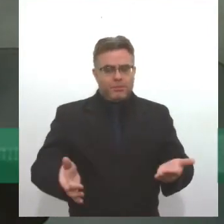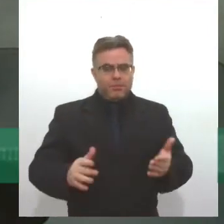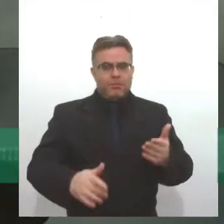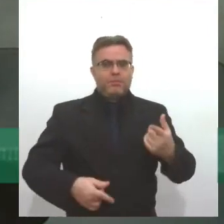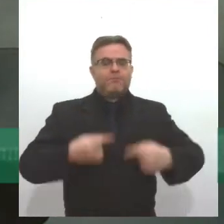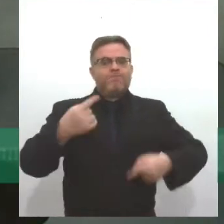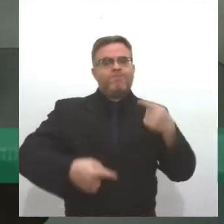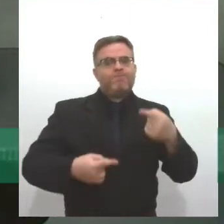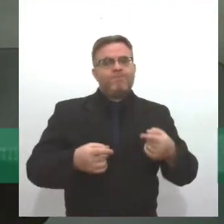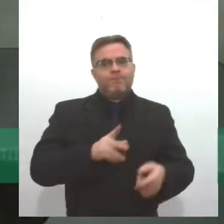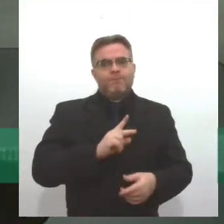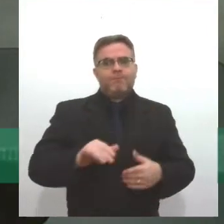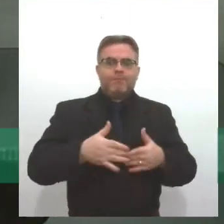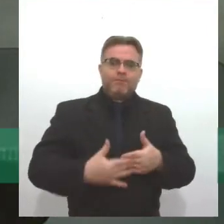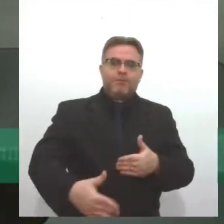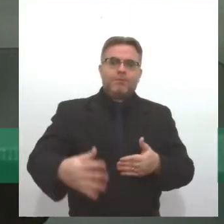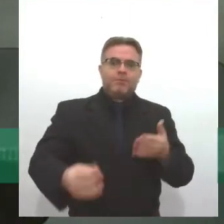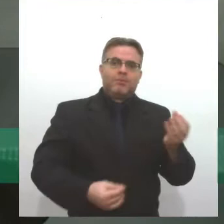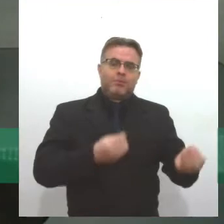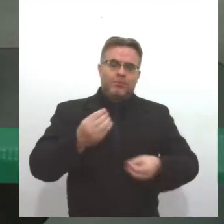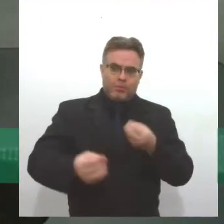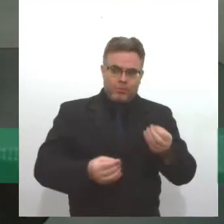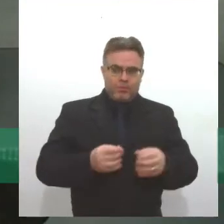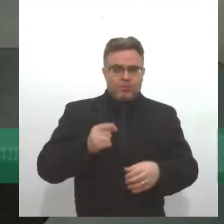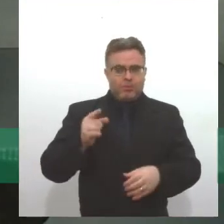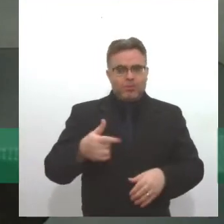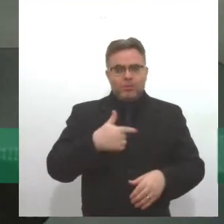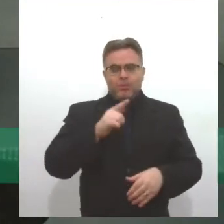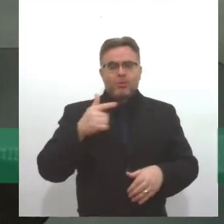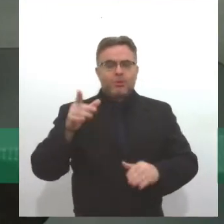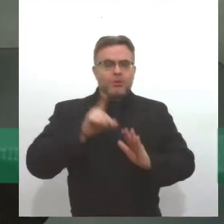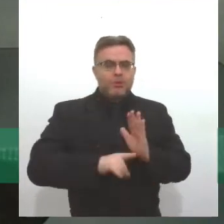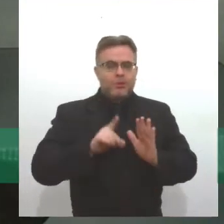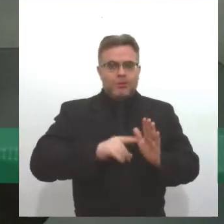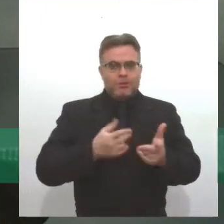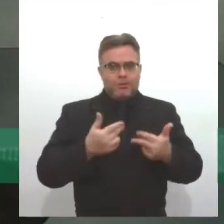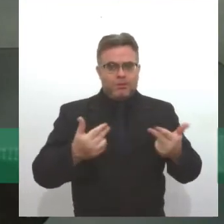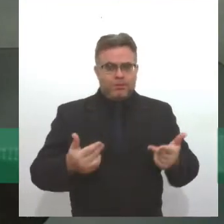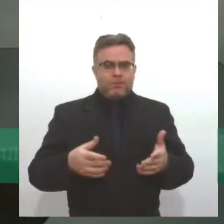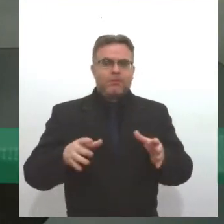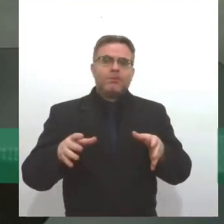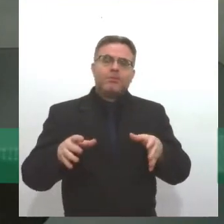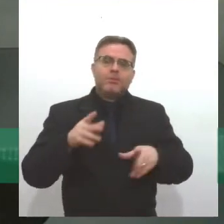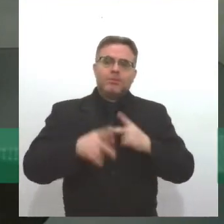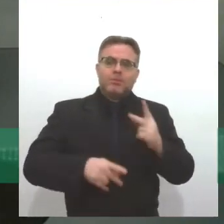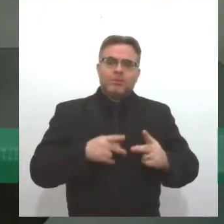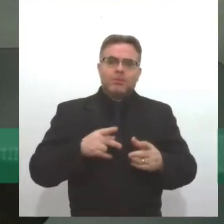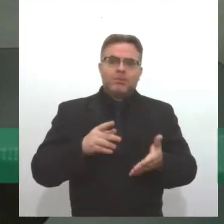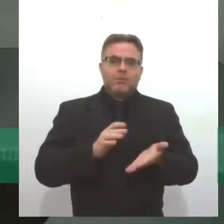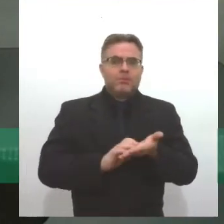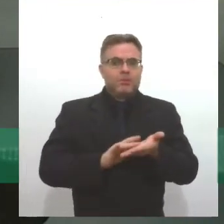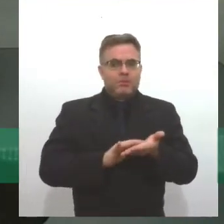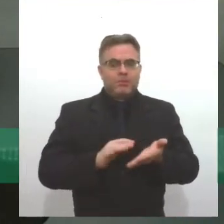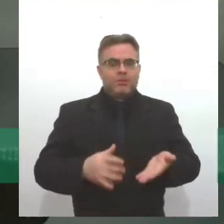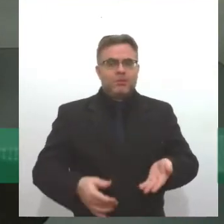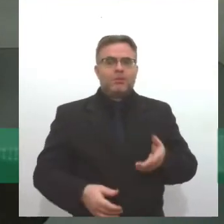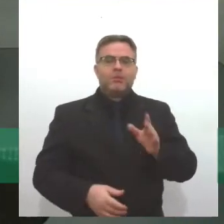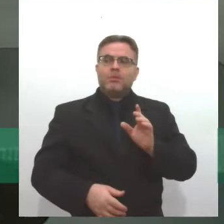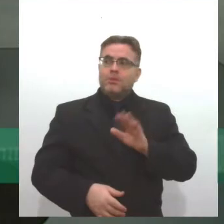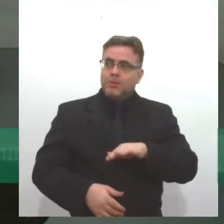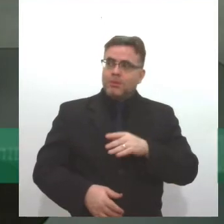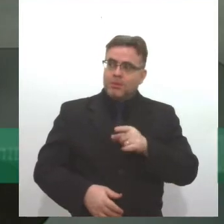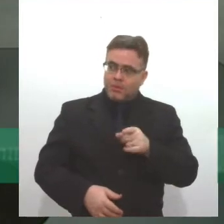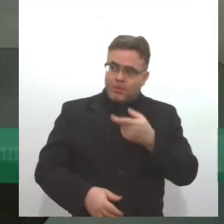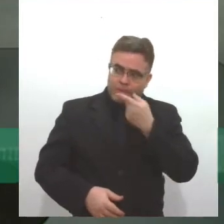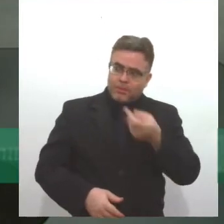que deverá acontecer em relação a esse e tantos outros direitos da população cigana. Rosélio. É verdade, tem